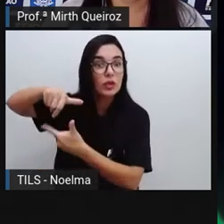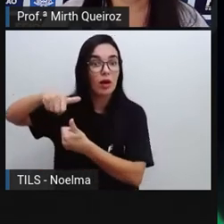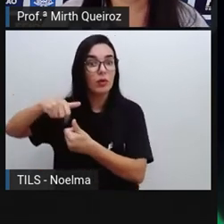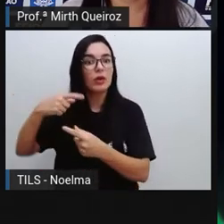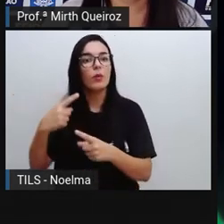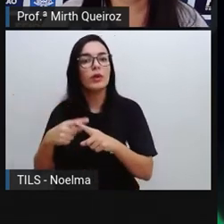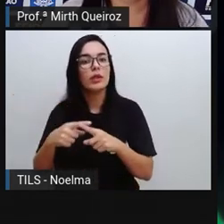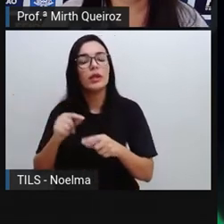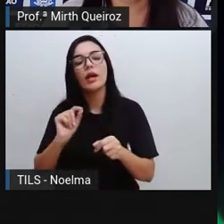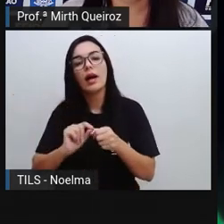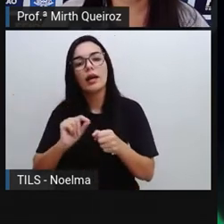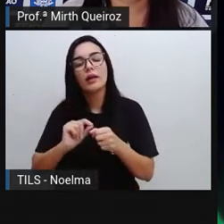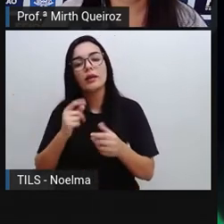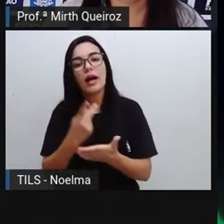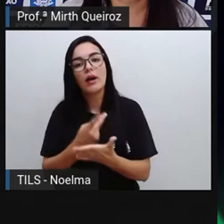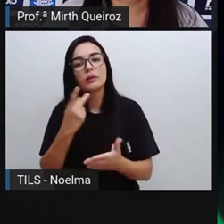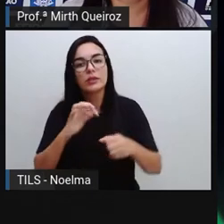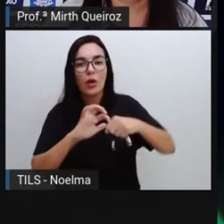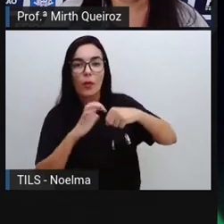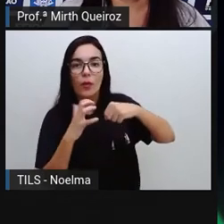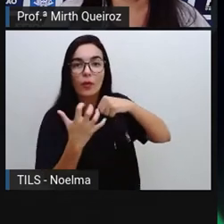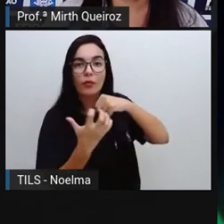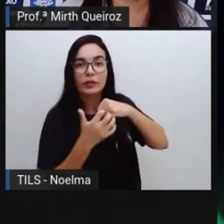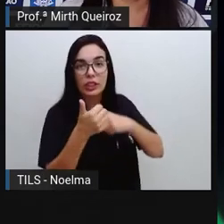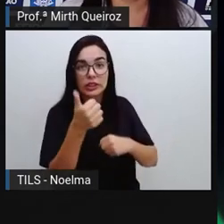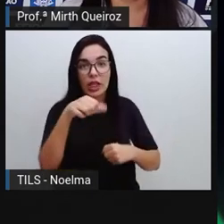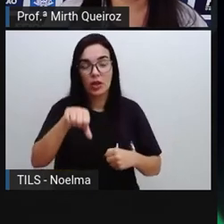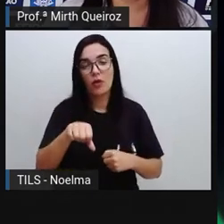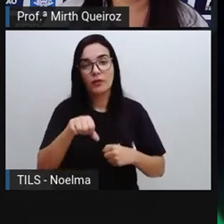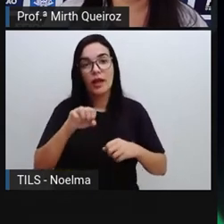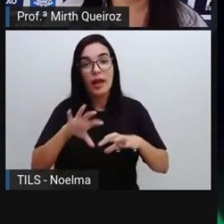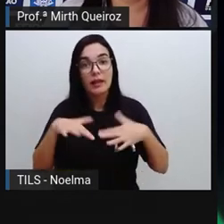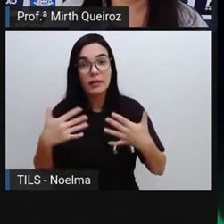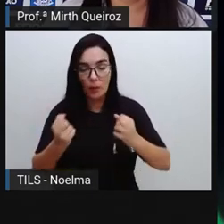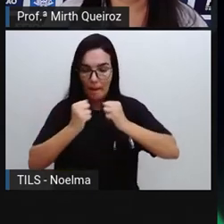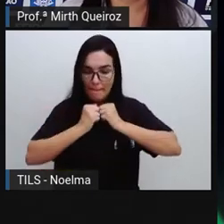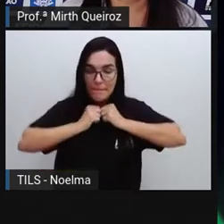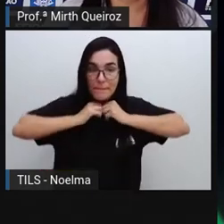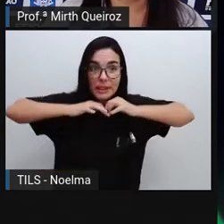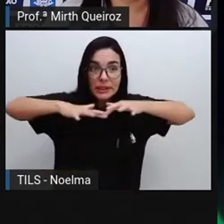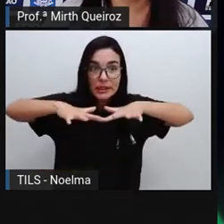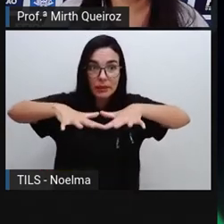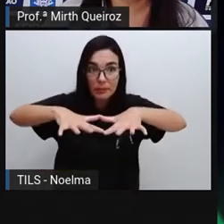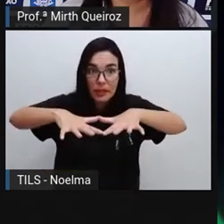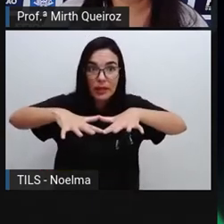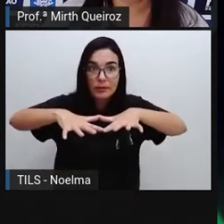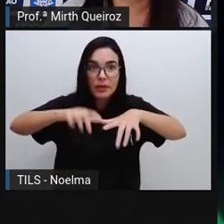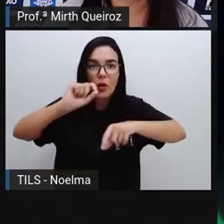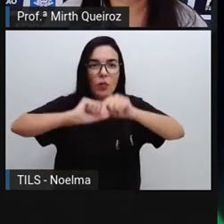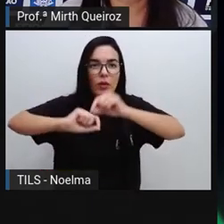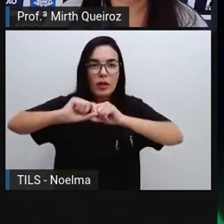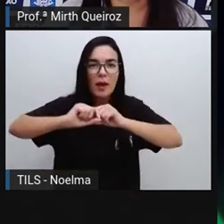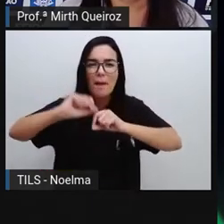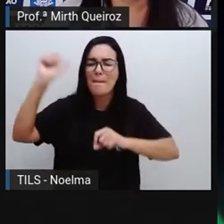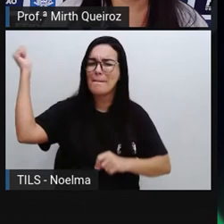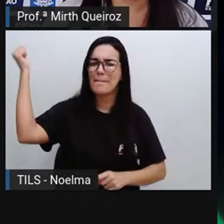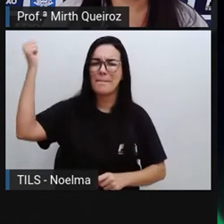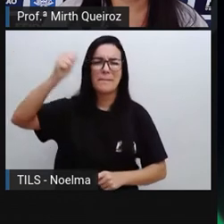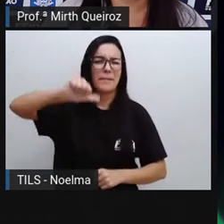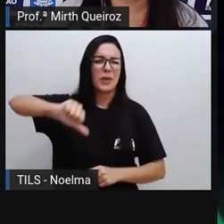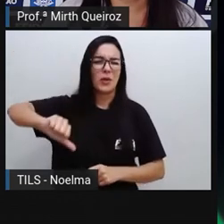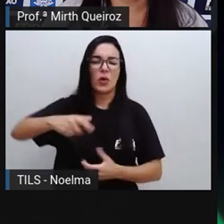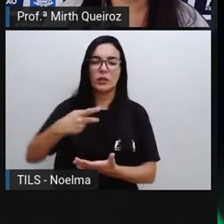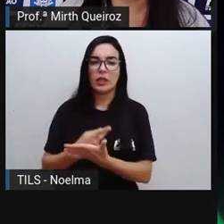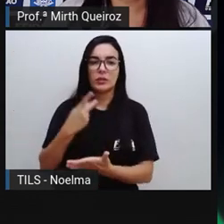que foi o que aconteceu aí com a Covid-19 a pandemia em uma escala de gravidade ela é o pior dos cenários ela